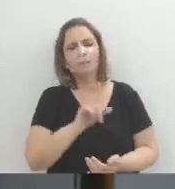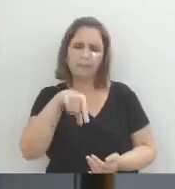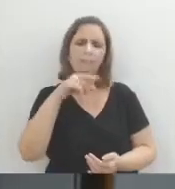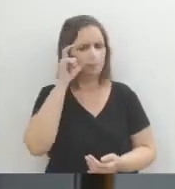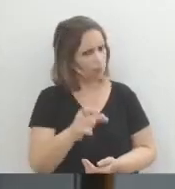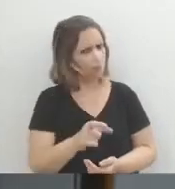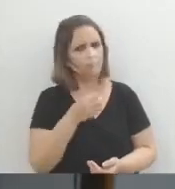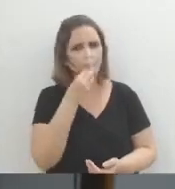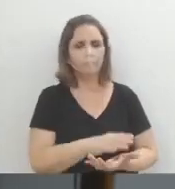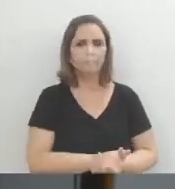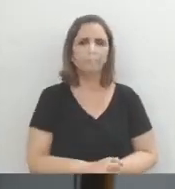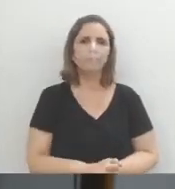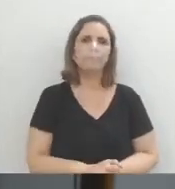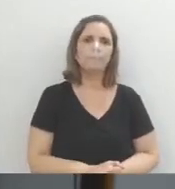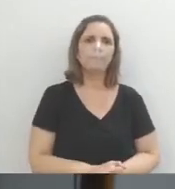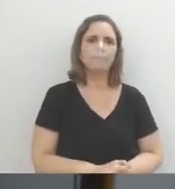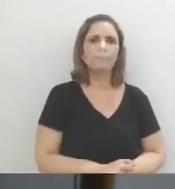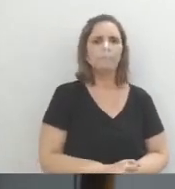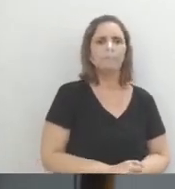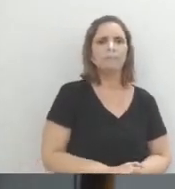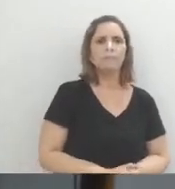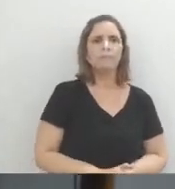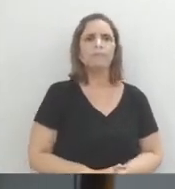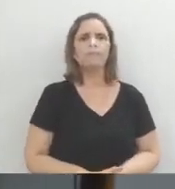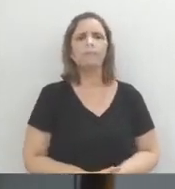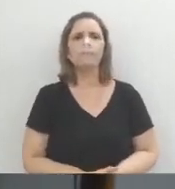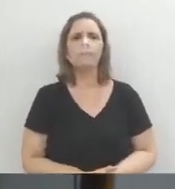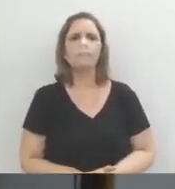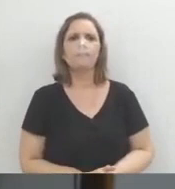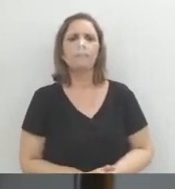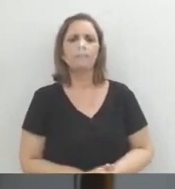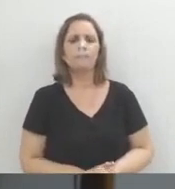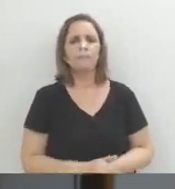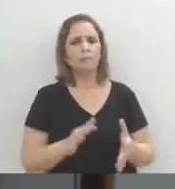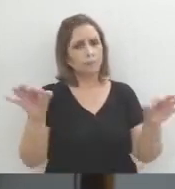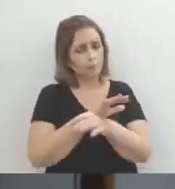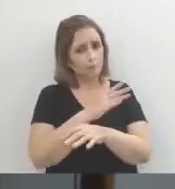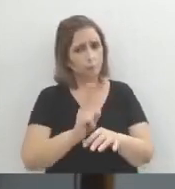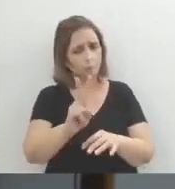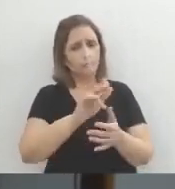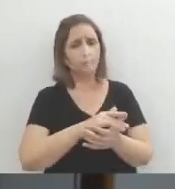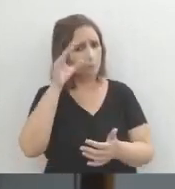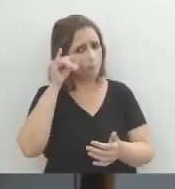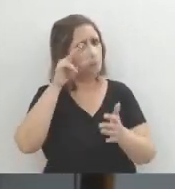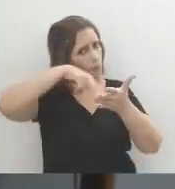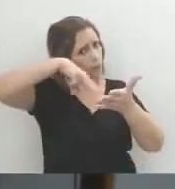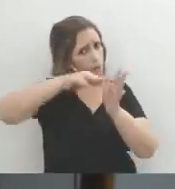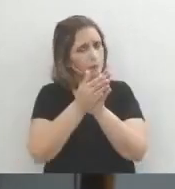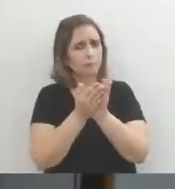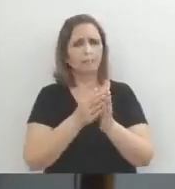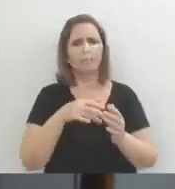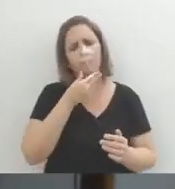bem interessante, tá bom? E aí, ó, nós temos a continuação, pra encerrar e te deixar curioso, mais curioso ainda pra ler, tá bom?